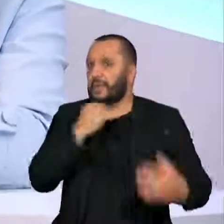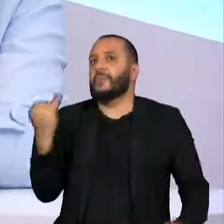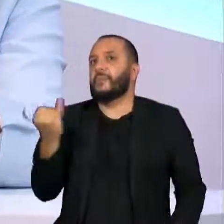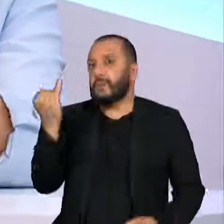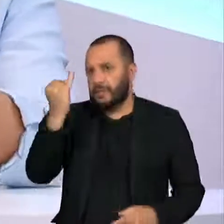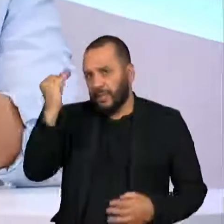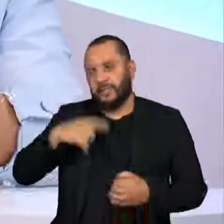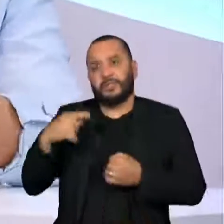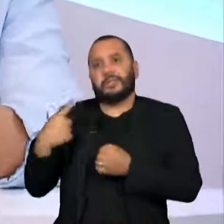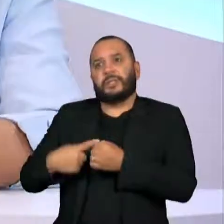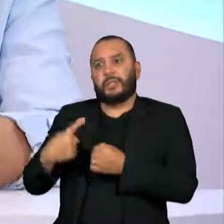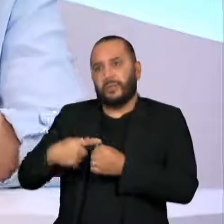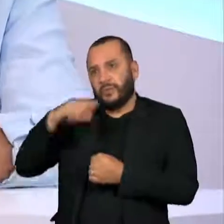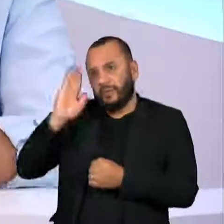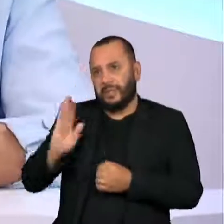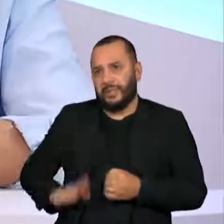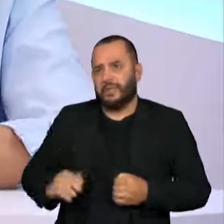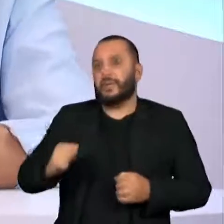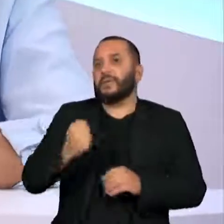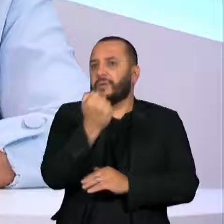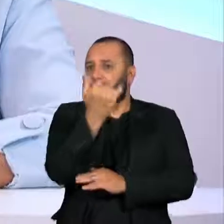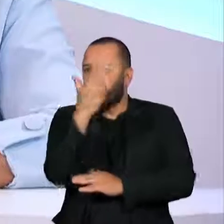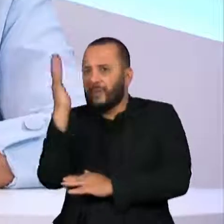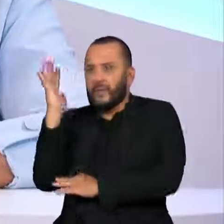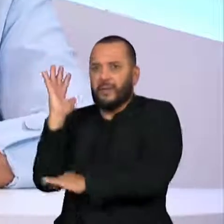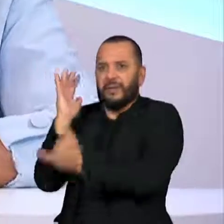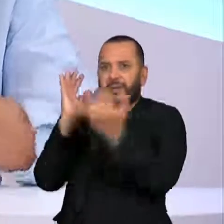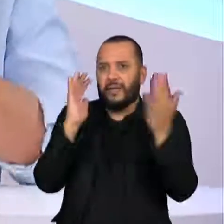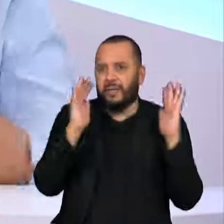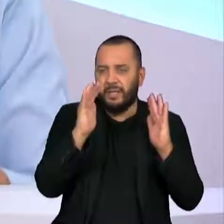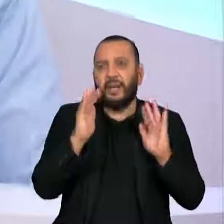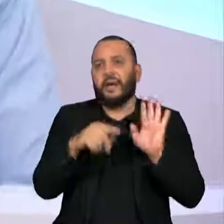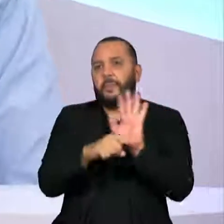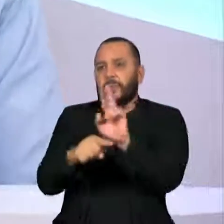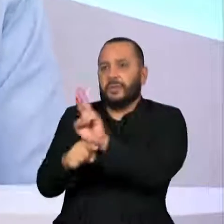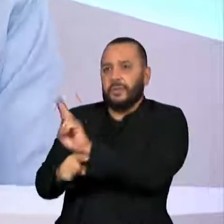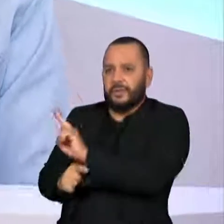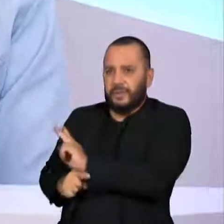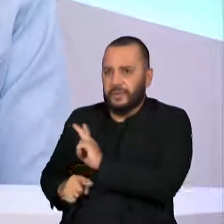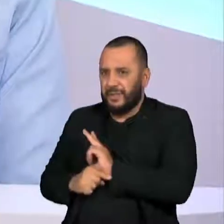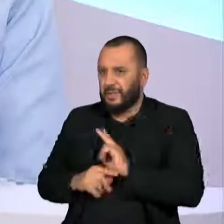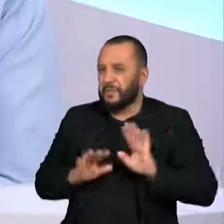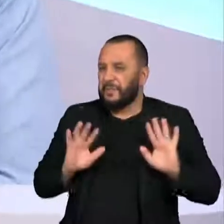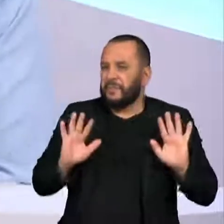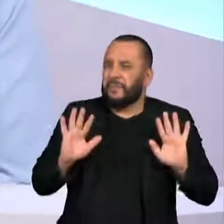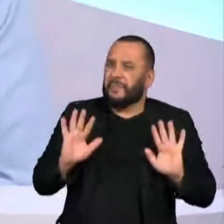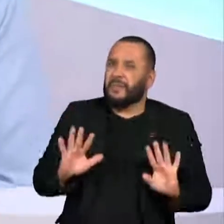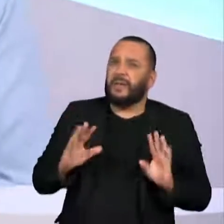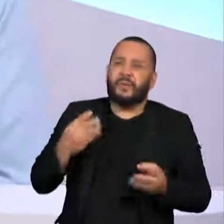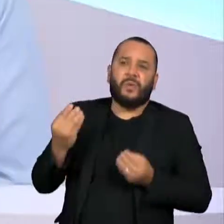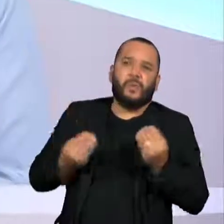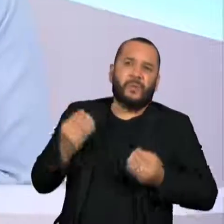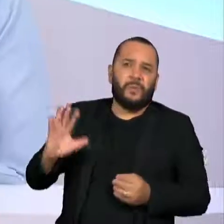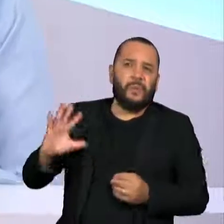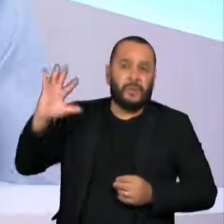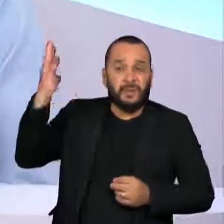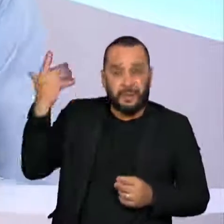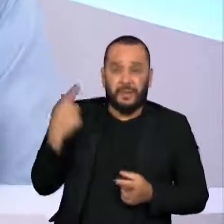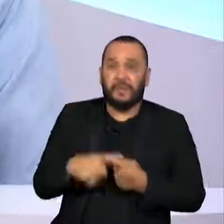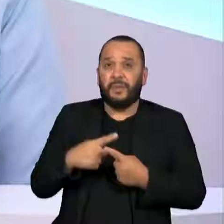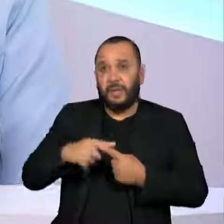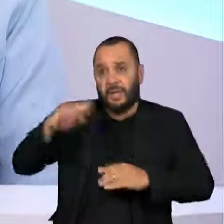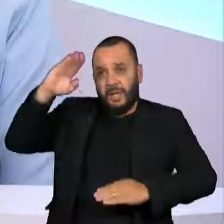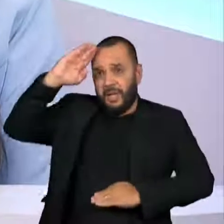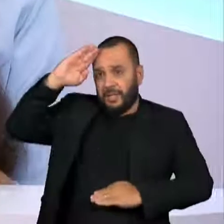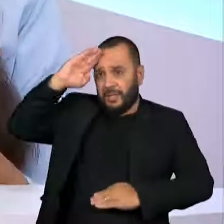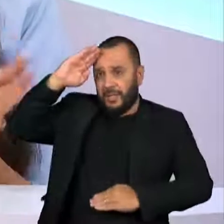no interior do Brasil, na selva, em termos de preservação. Como pode isso acontecer, sendo que as Forças